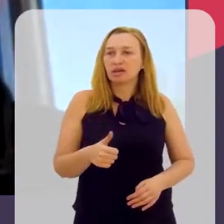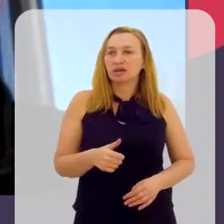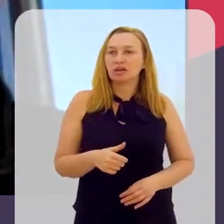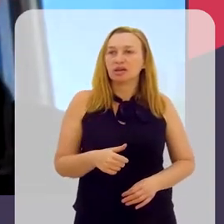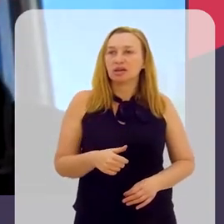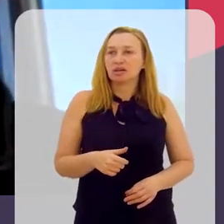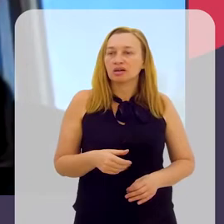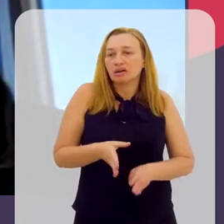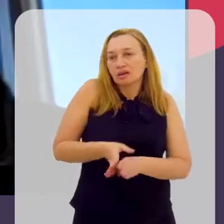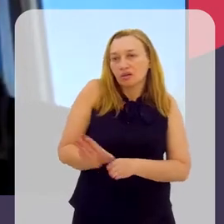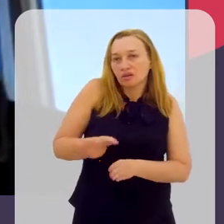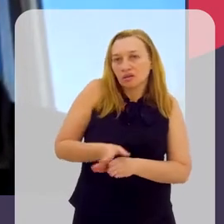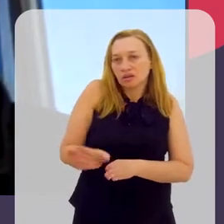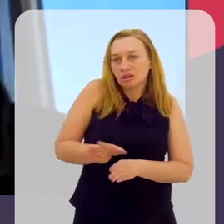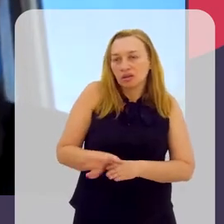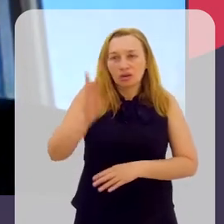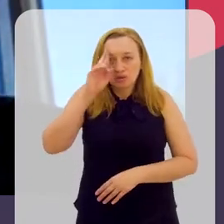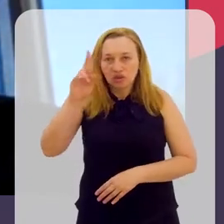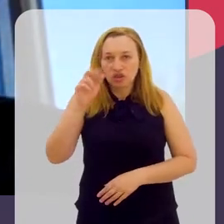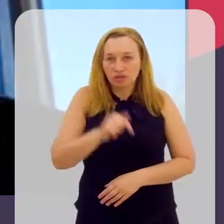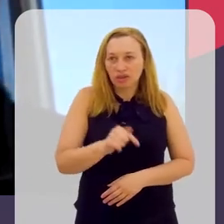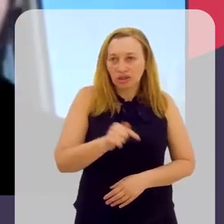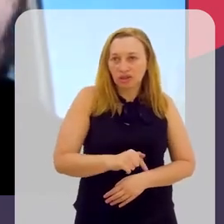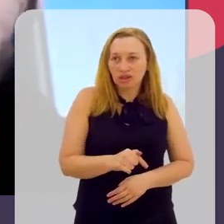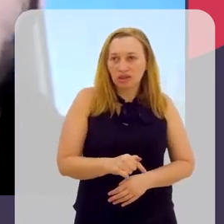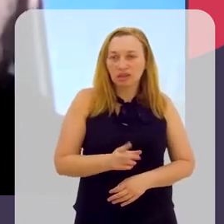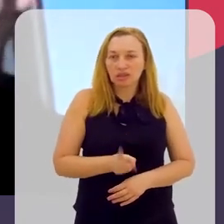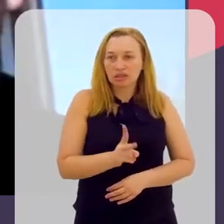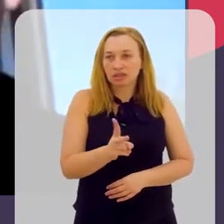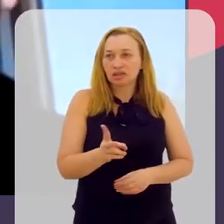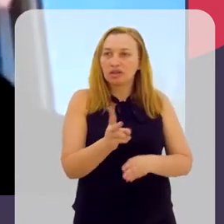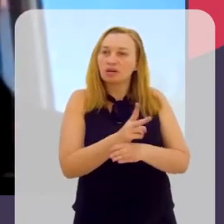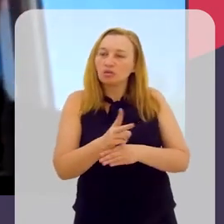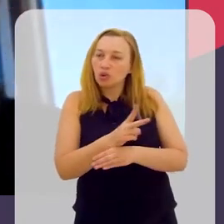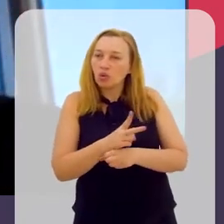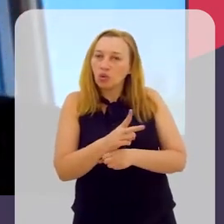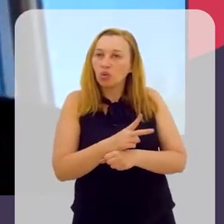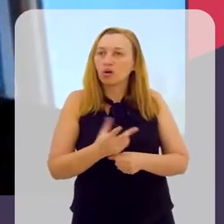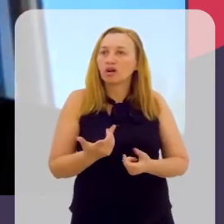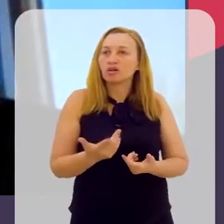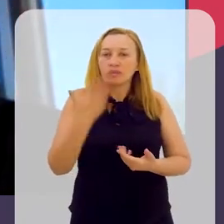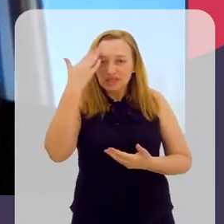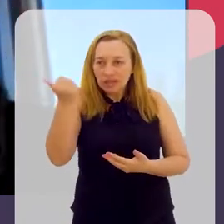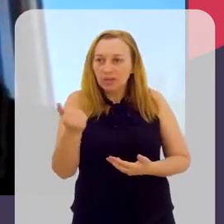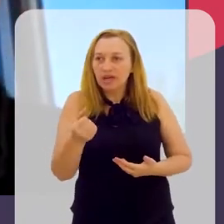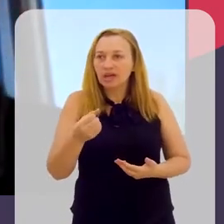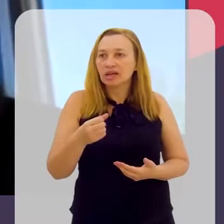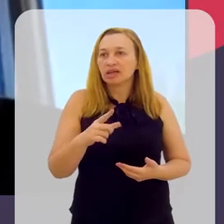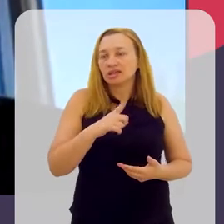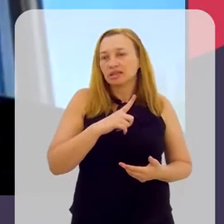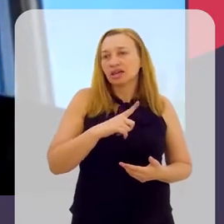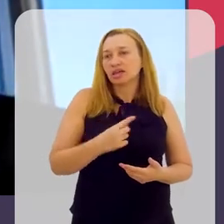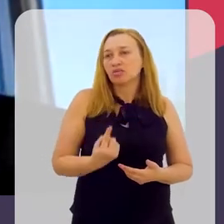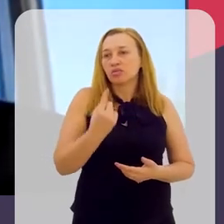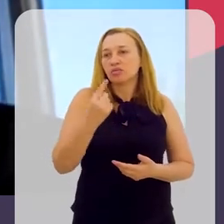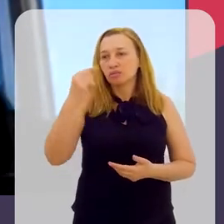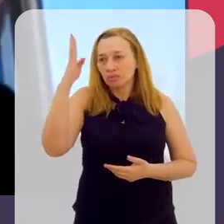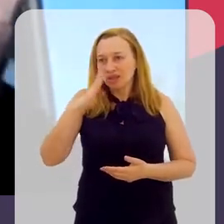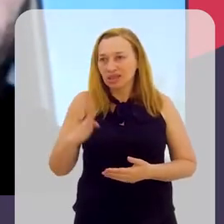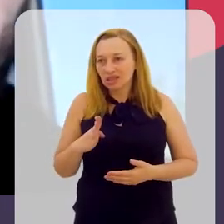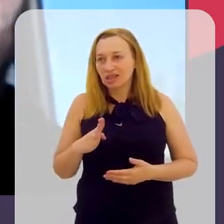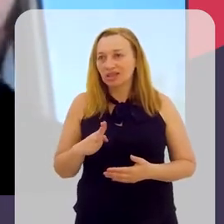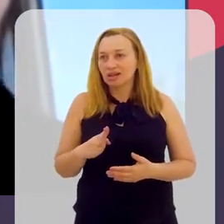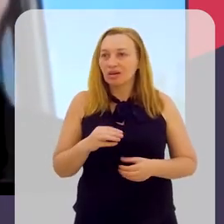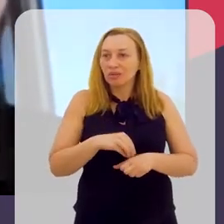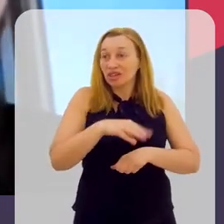os orientadores daqui, os chefes daqui, eles sempre me procuram para saber se eu tenho algum brasileiro